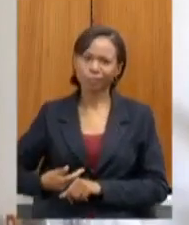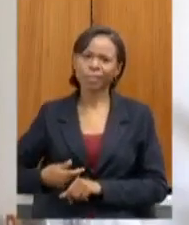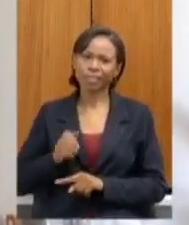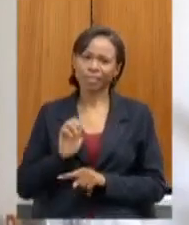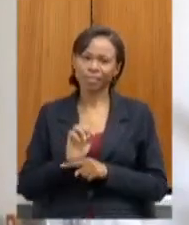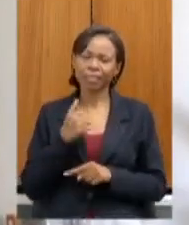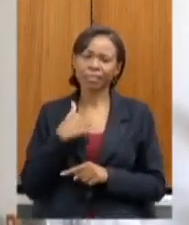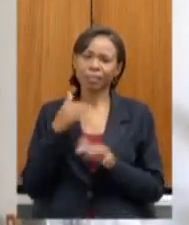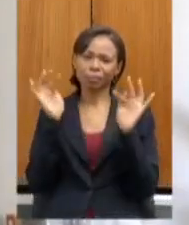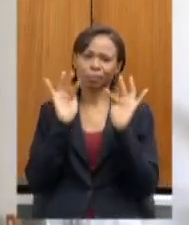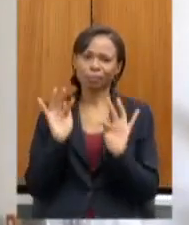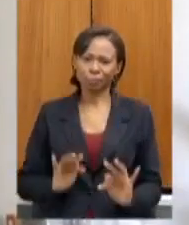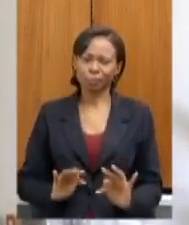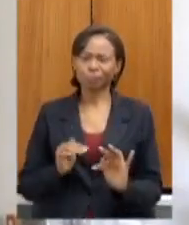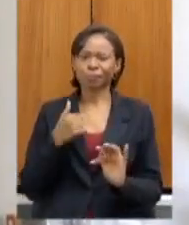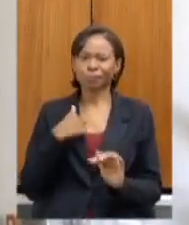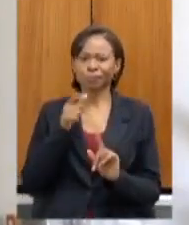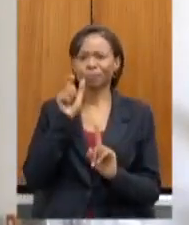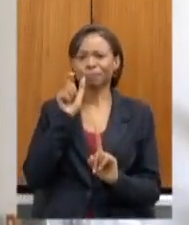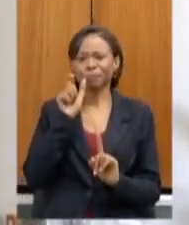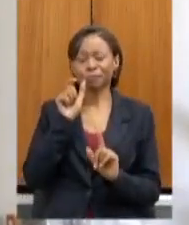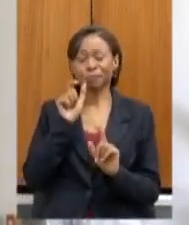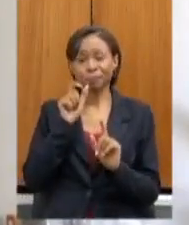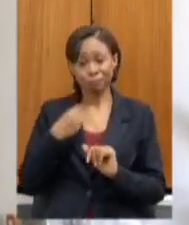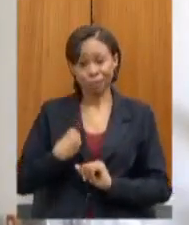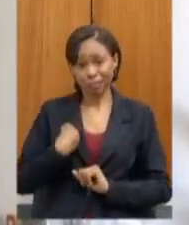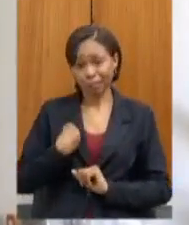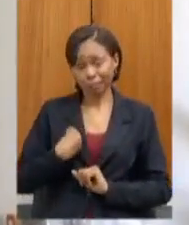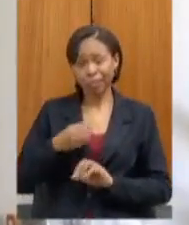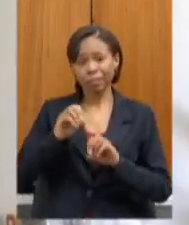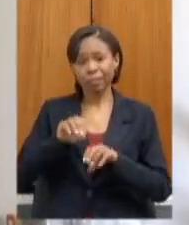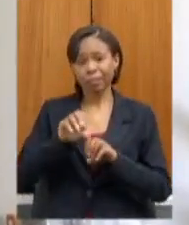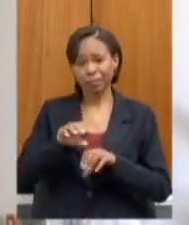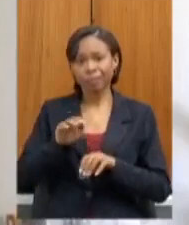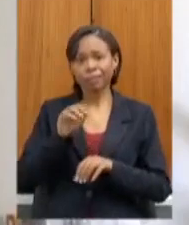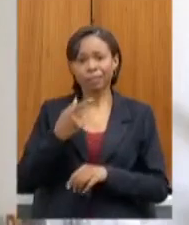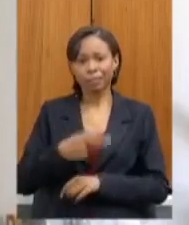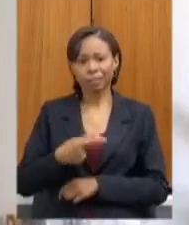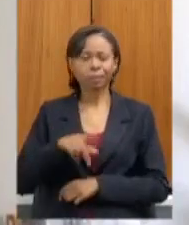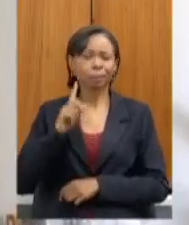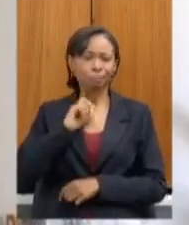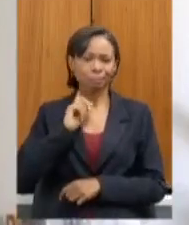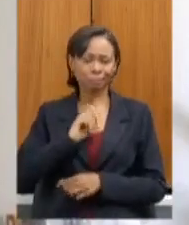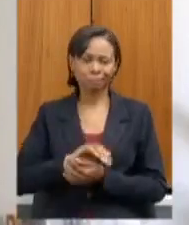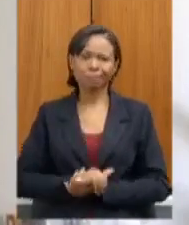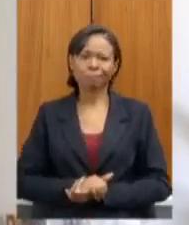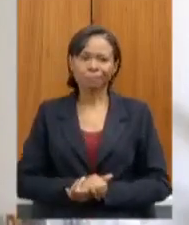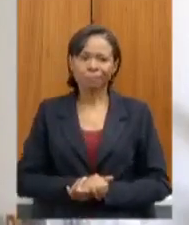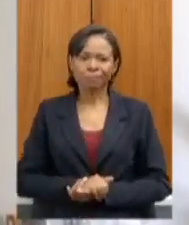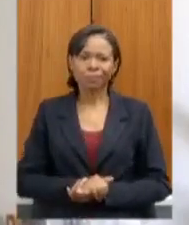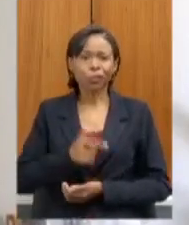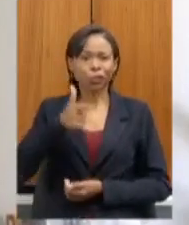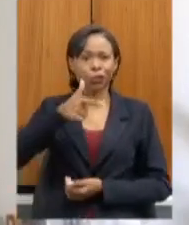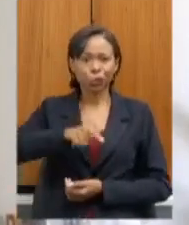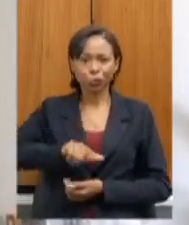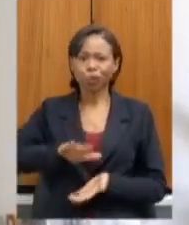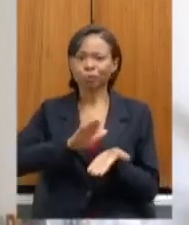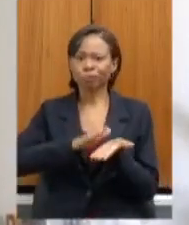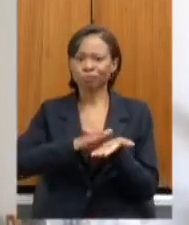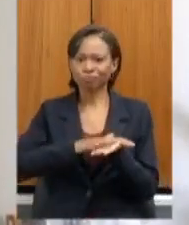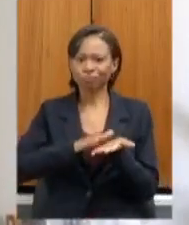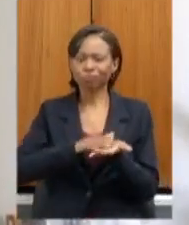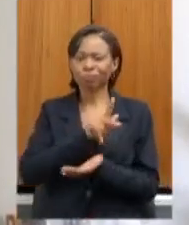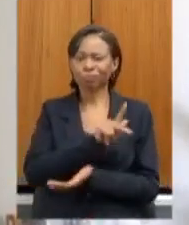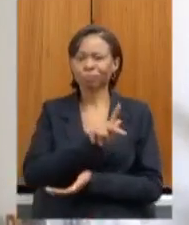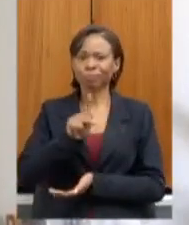participando da educação de Minas Gerais e presidente volto a elogiar sua atuação